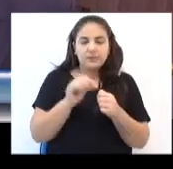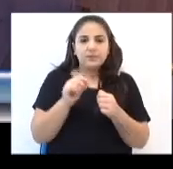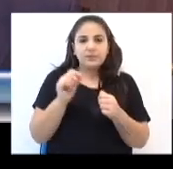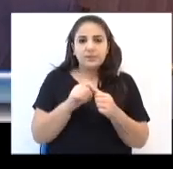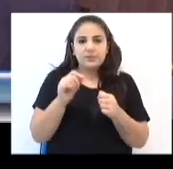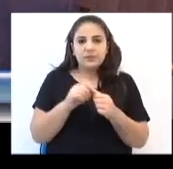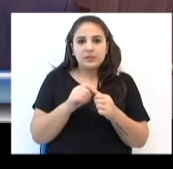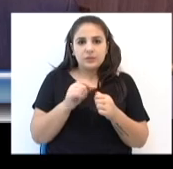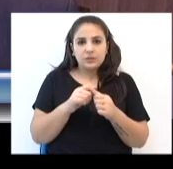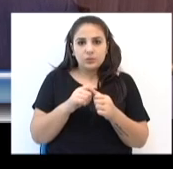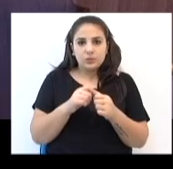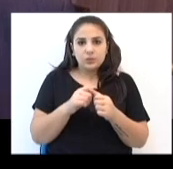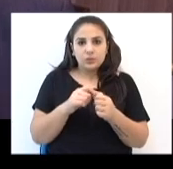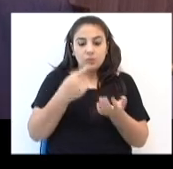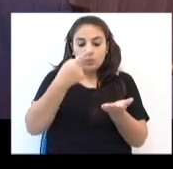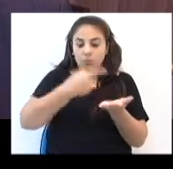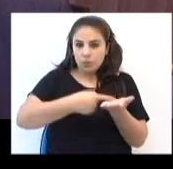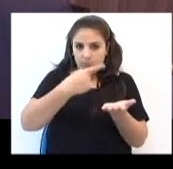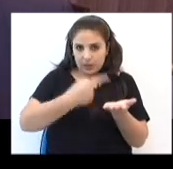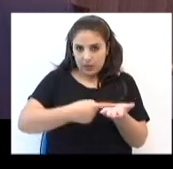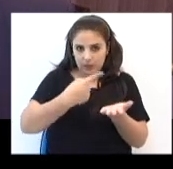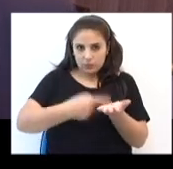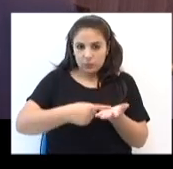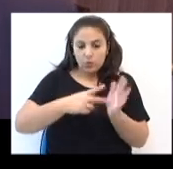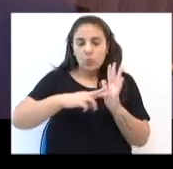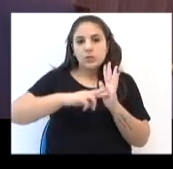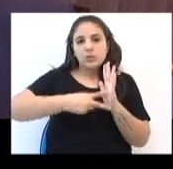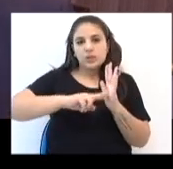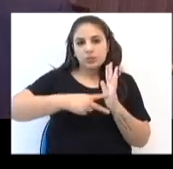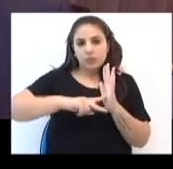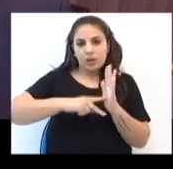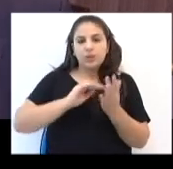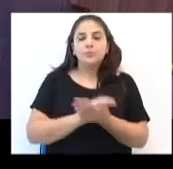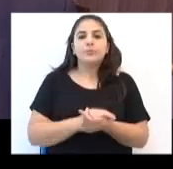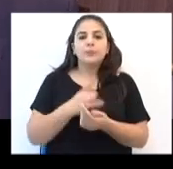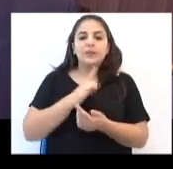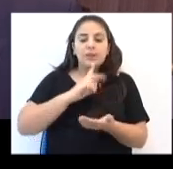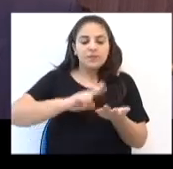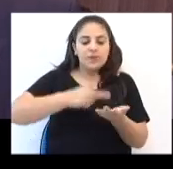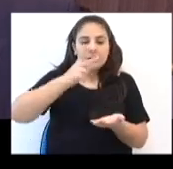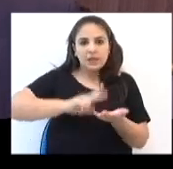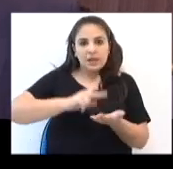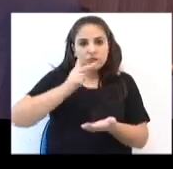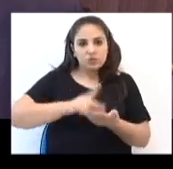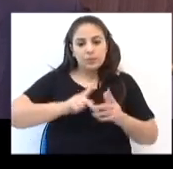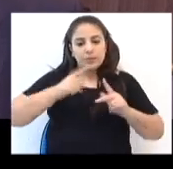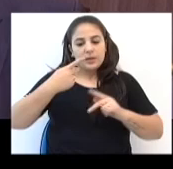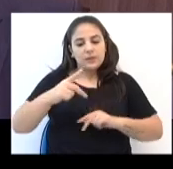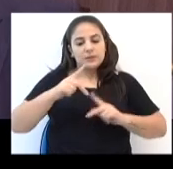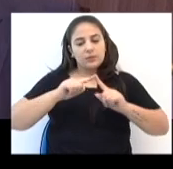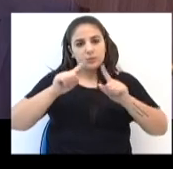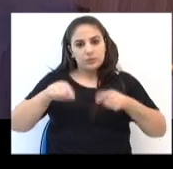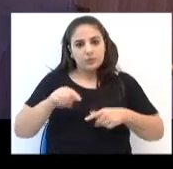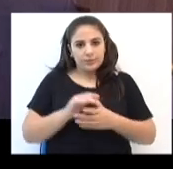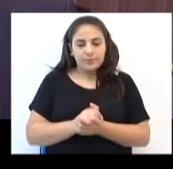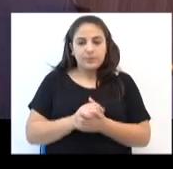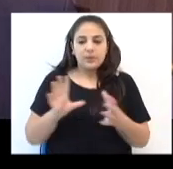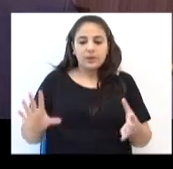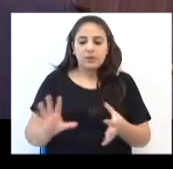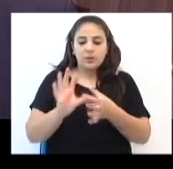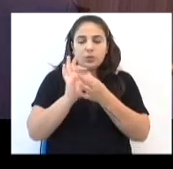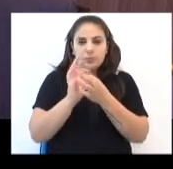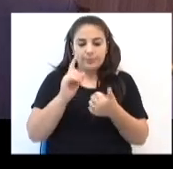um acordo com o sindicato para dar algumas vantagens para esses funcionários. Esse acordo